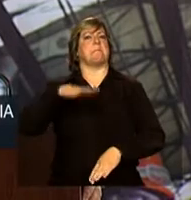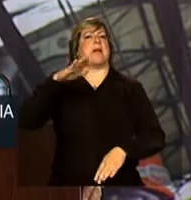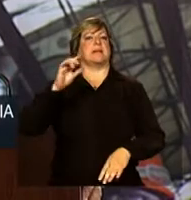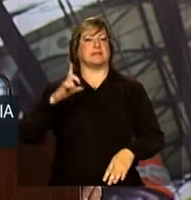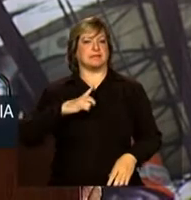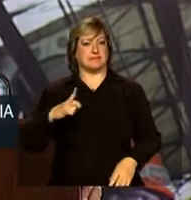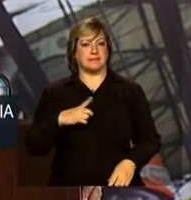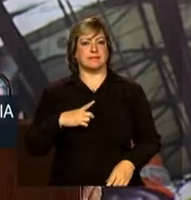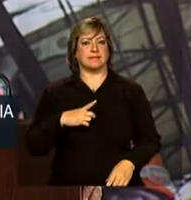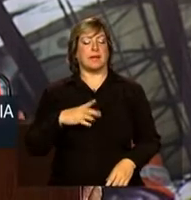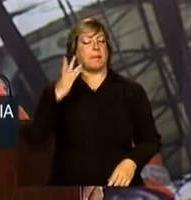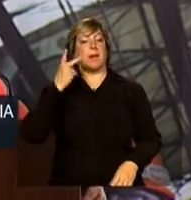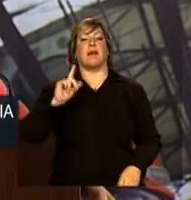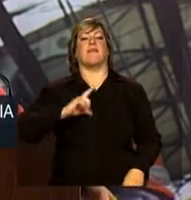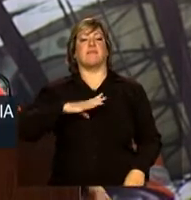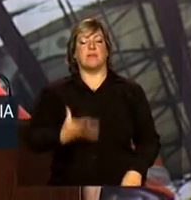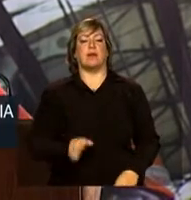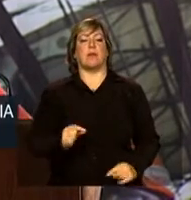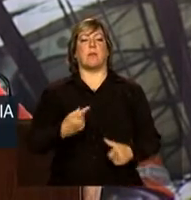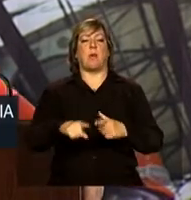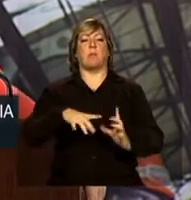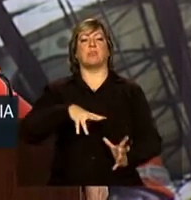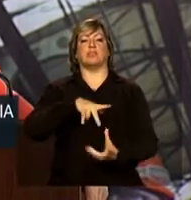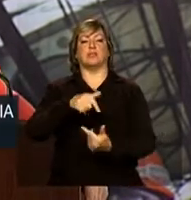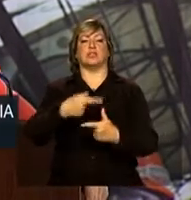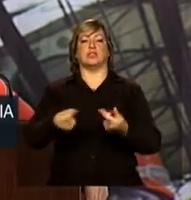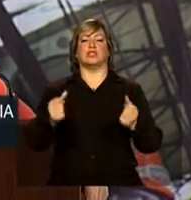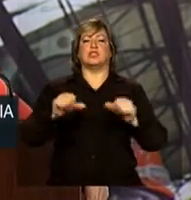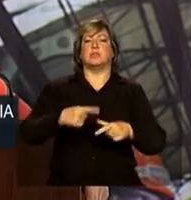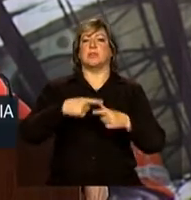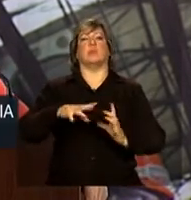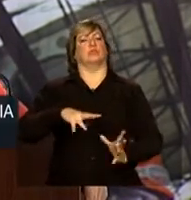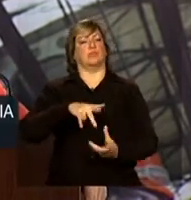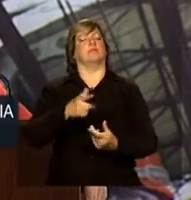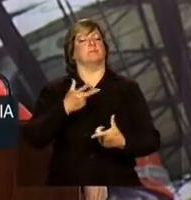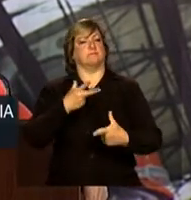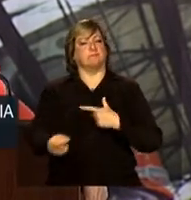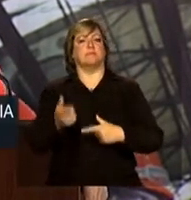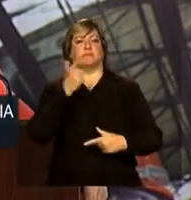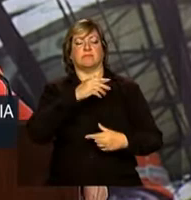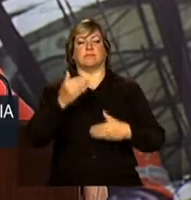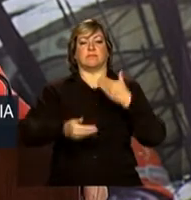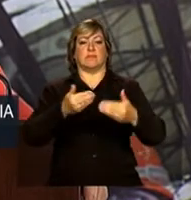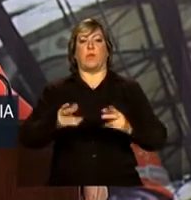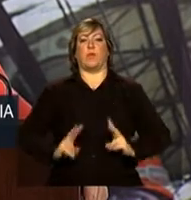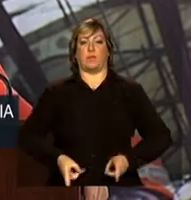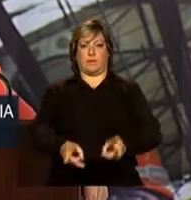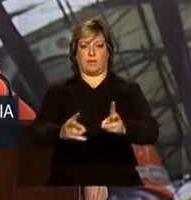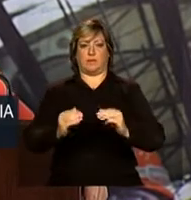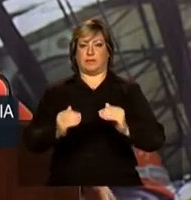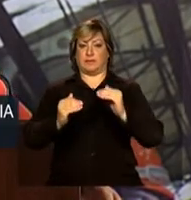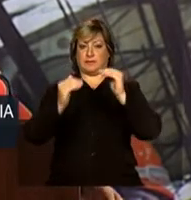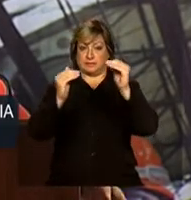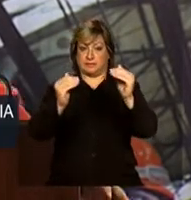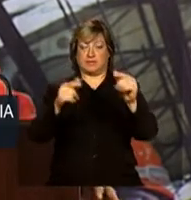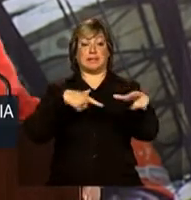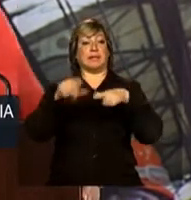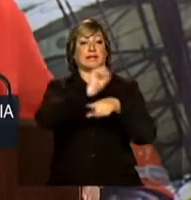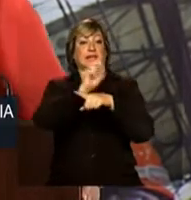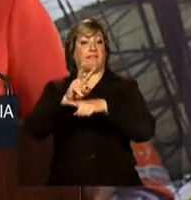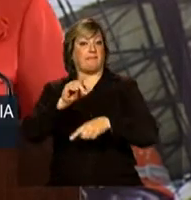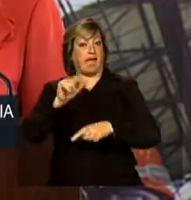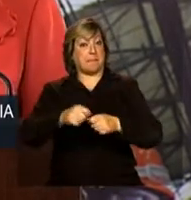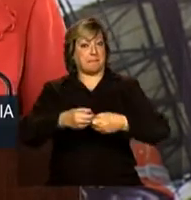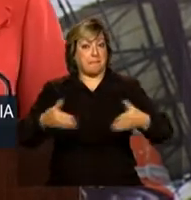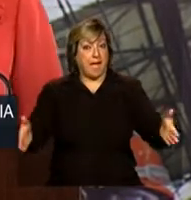fortes, para enfrentar a crise mundial. nos habilita a dar continuidade ao crescimento, a criar empregos,